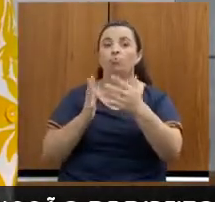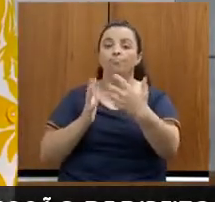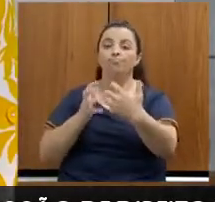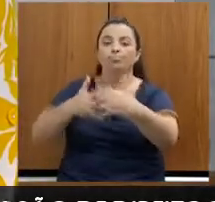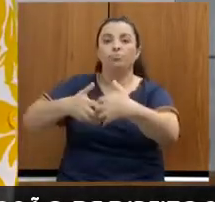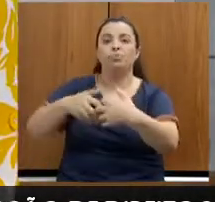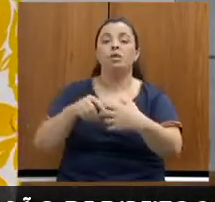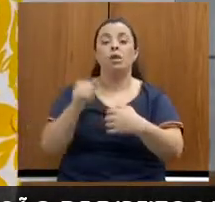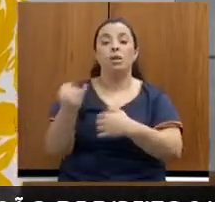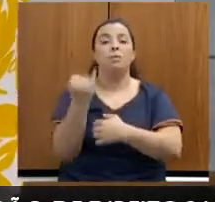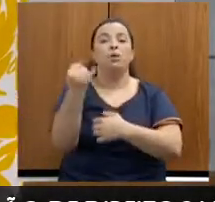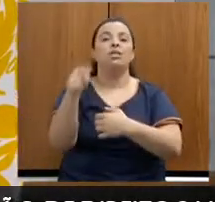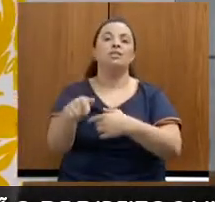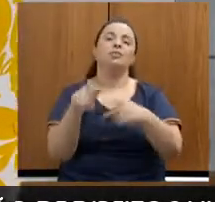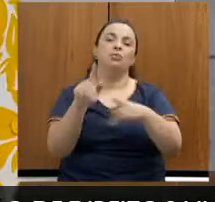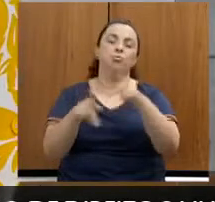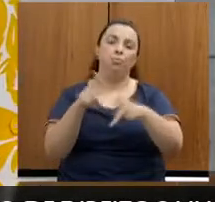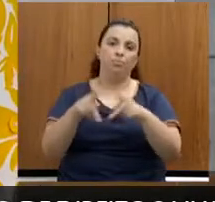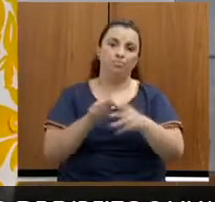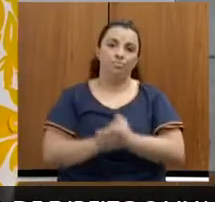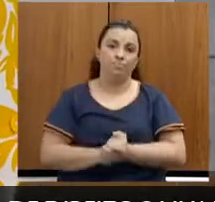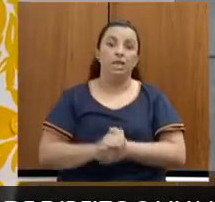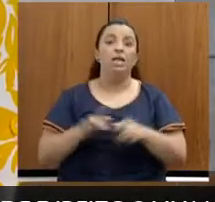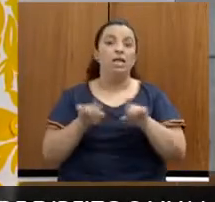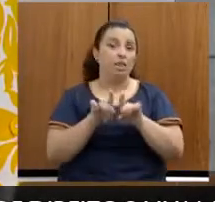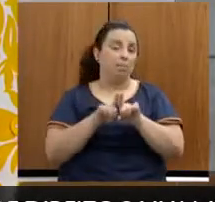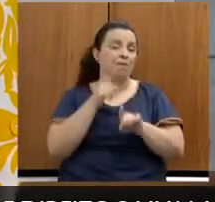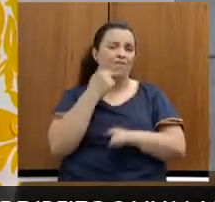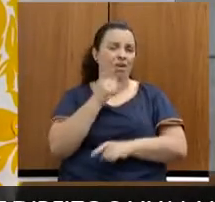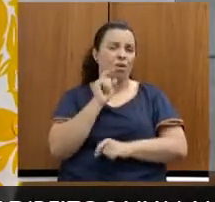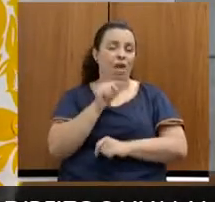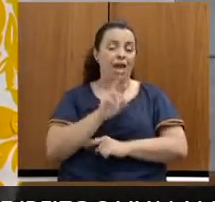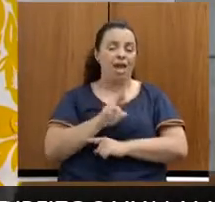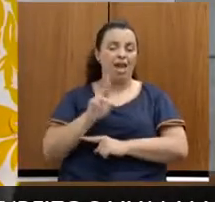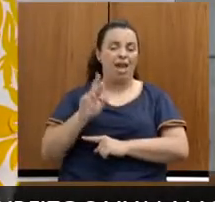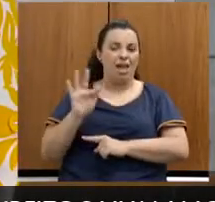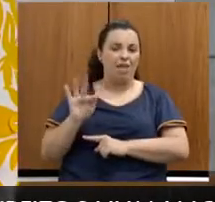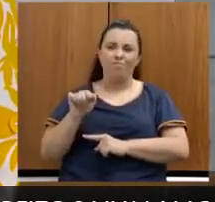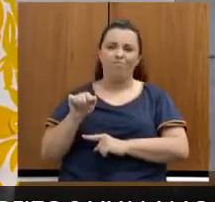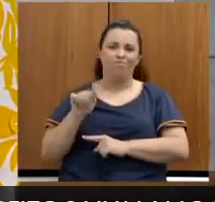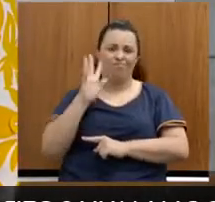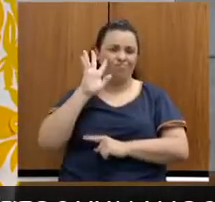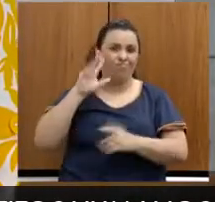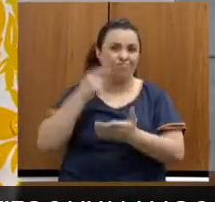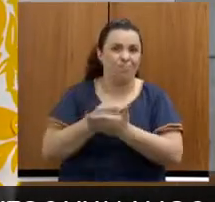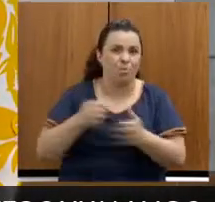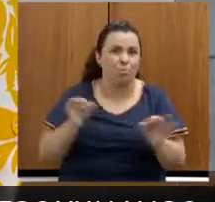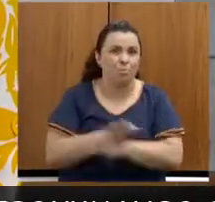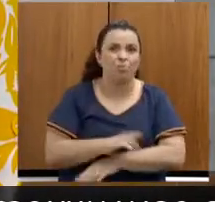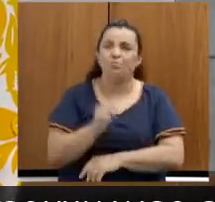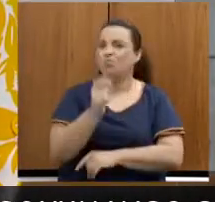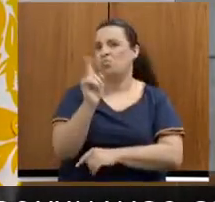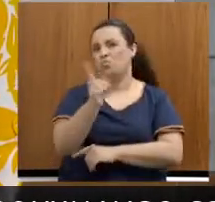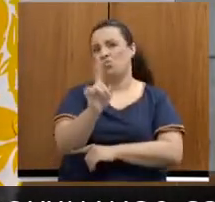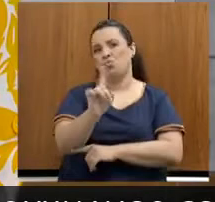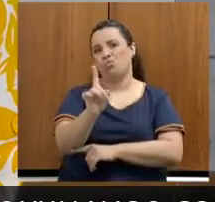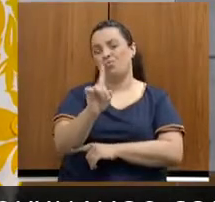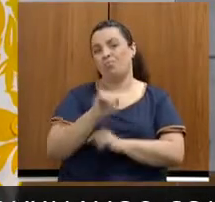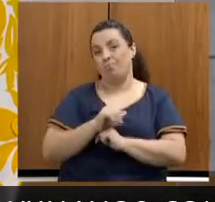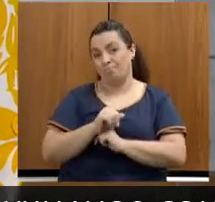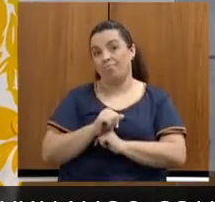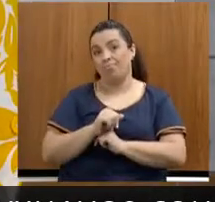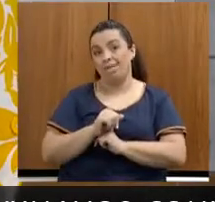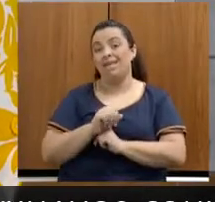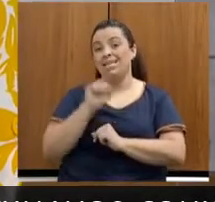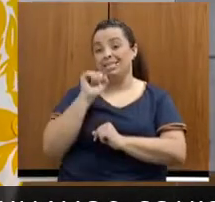esclarecer que o regime de recuperação fiscal não é a solução. talvez uma das áreas mais afetadas se a Assembleia